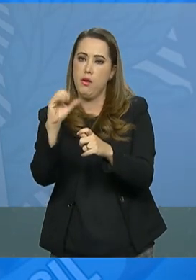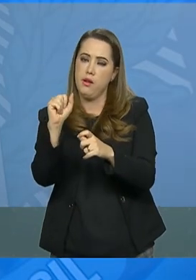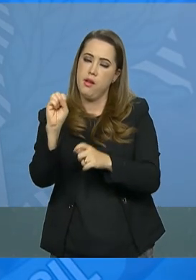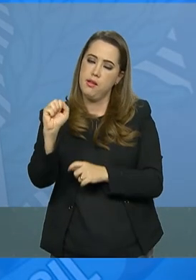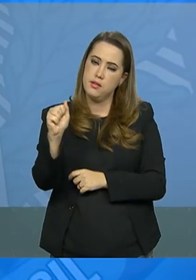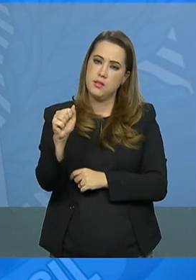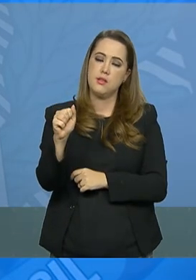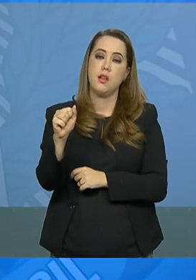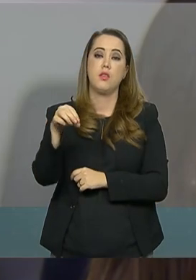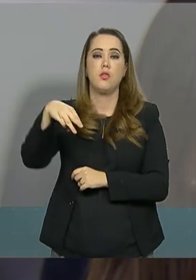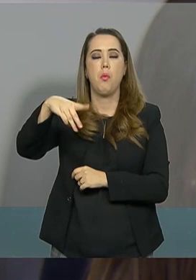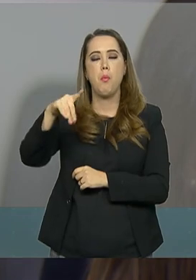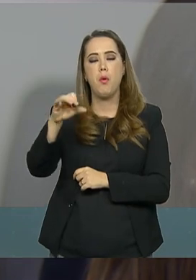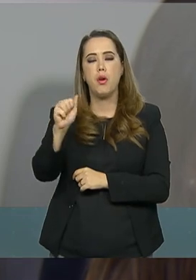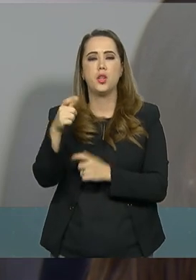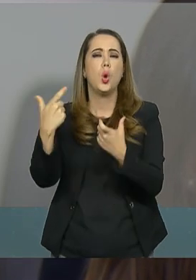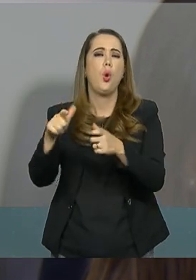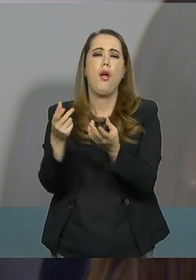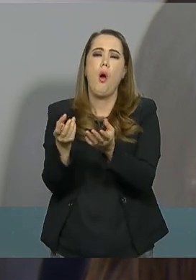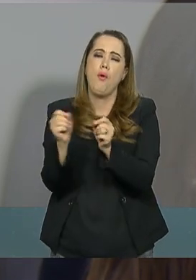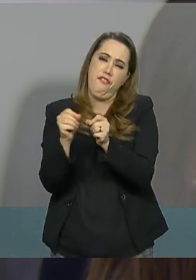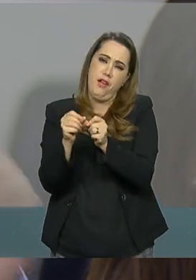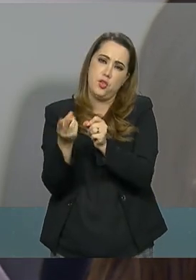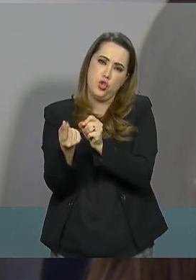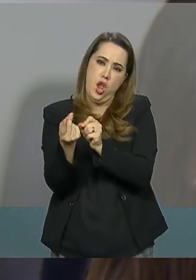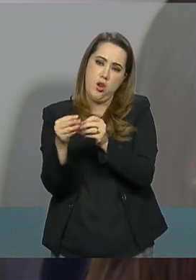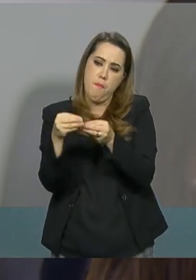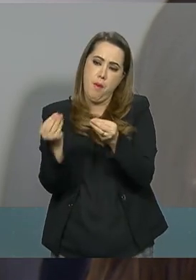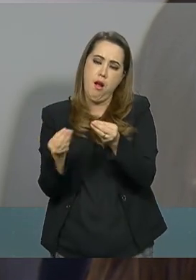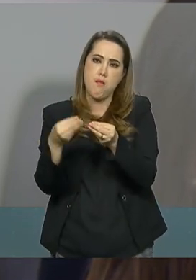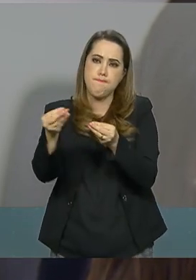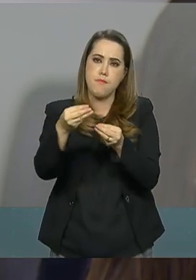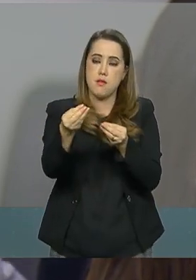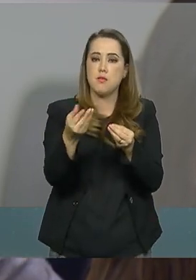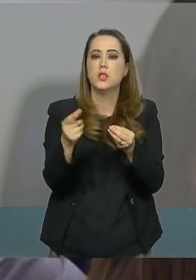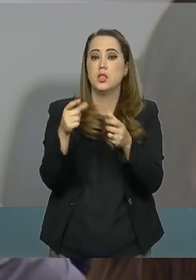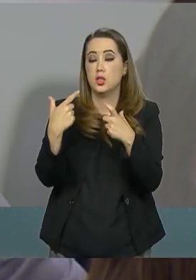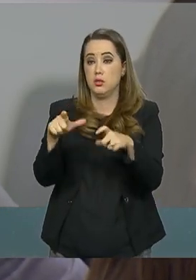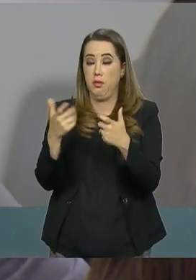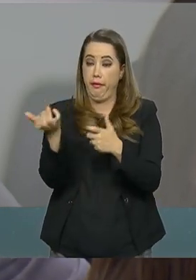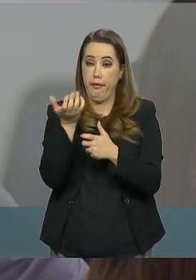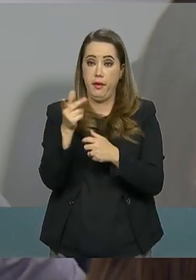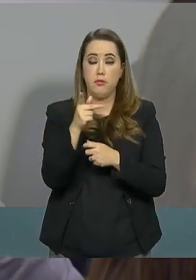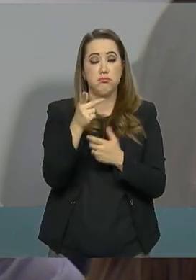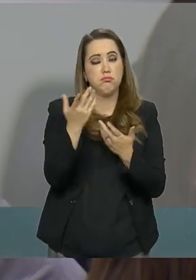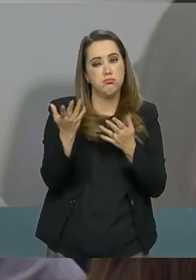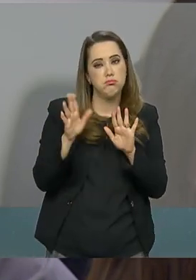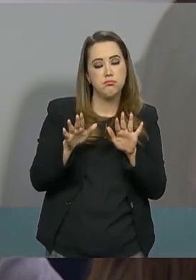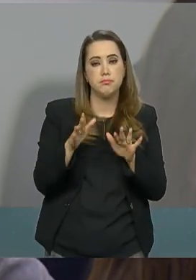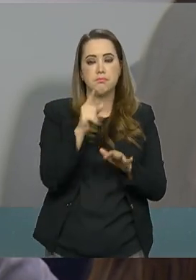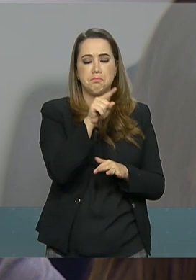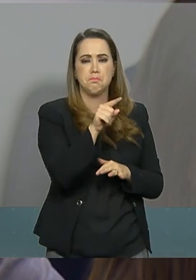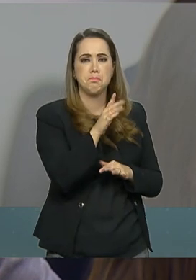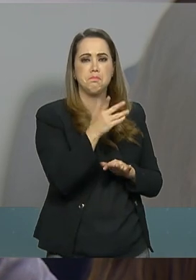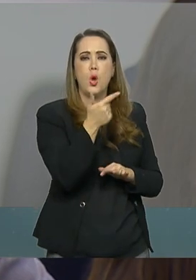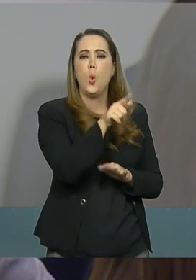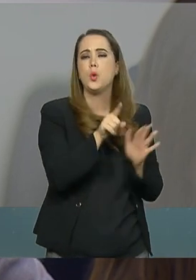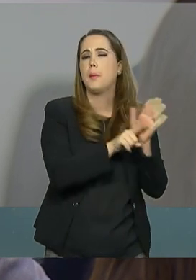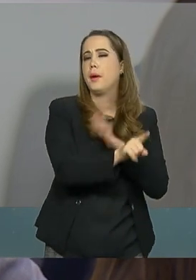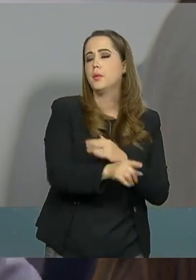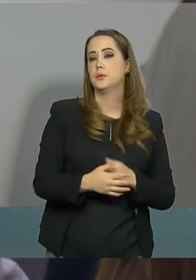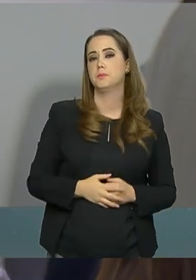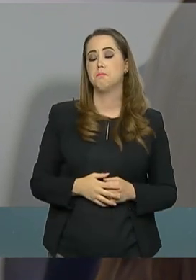Porta-voz René Truff, do Valor Econômico. Eu queria entender como é foi a participação... Como bem? Eu queria saber como é que foi a